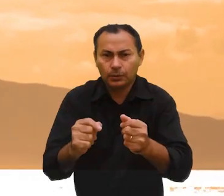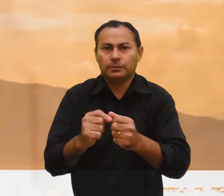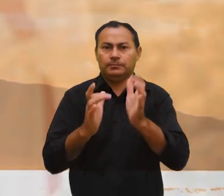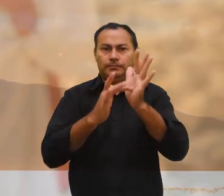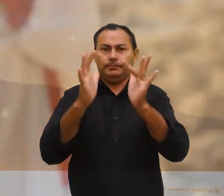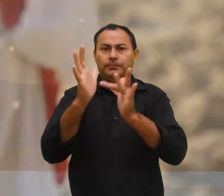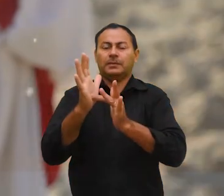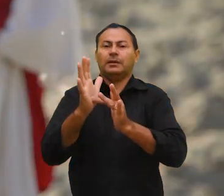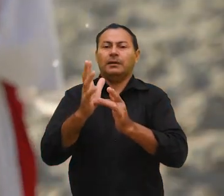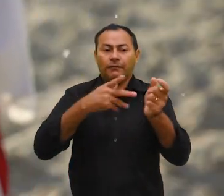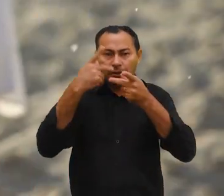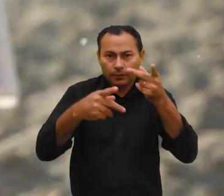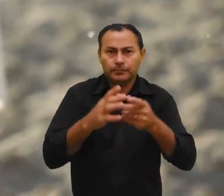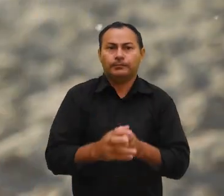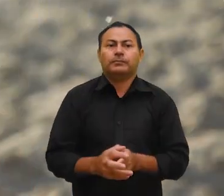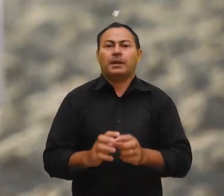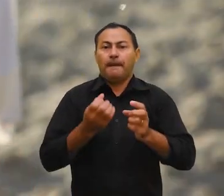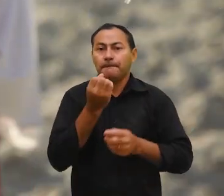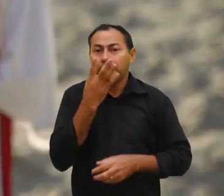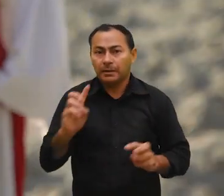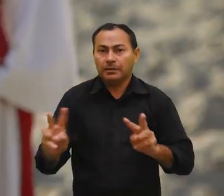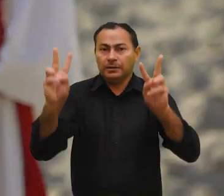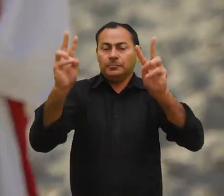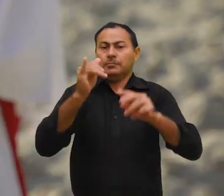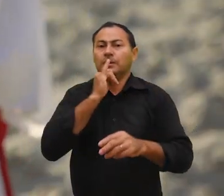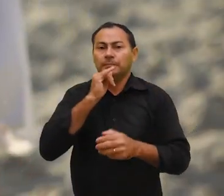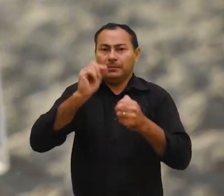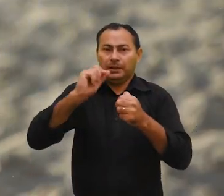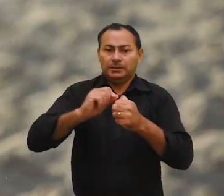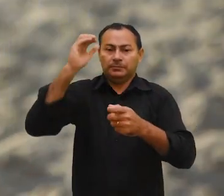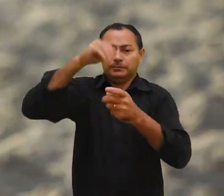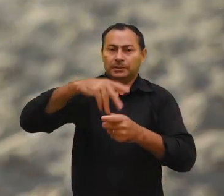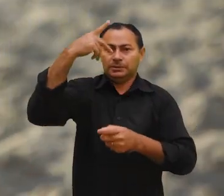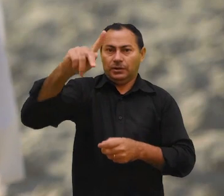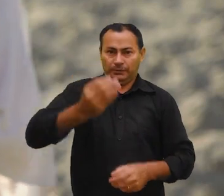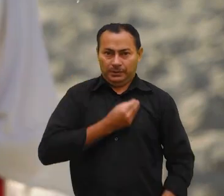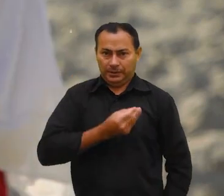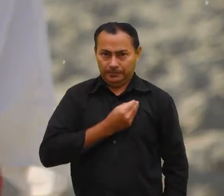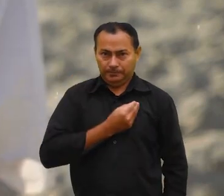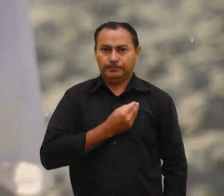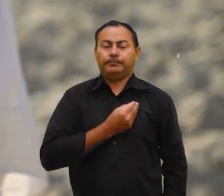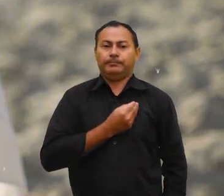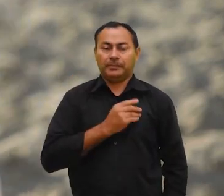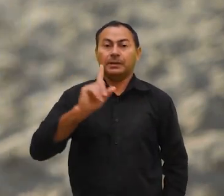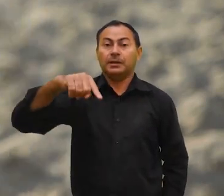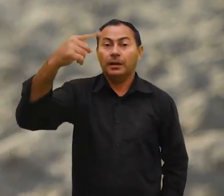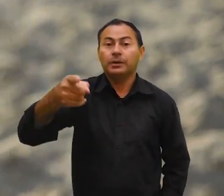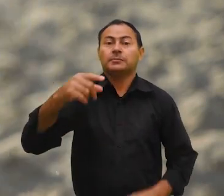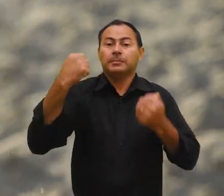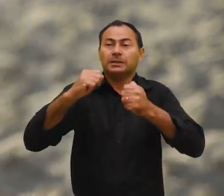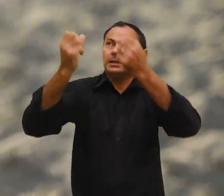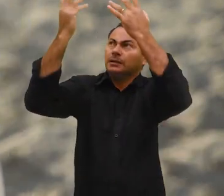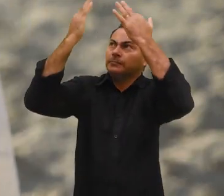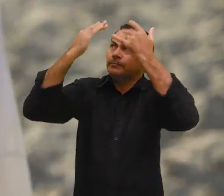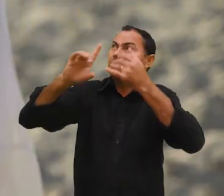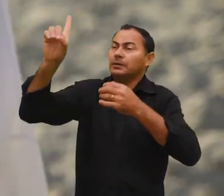tudo isso que Jesus falou, para que as bem-aventuranças, por exemplo, façam parte do seu caráter. E depois você